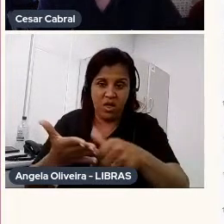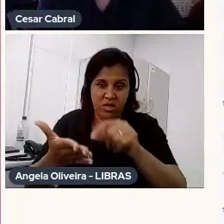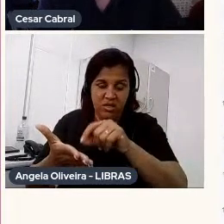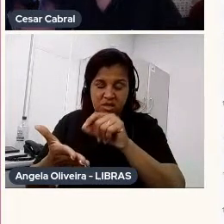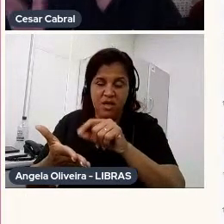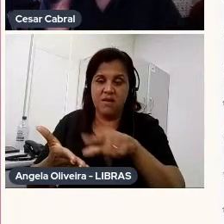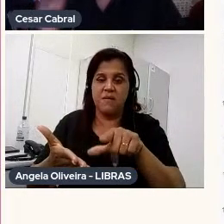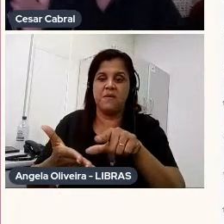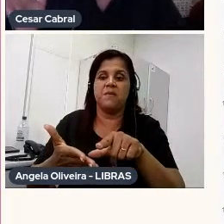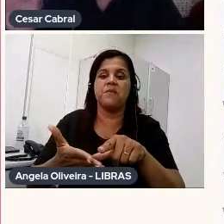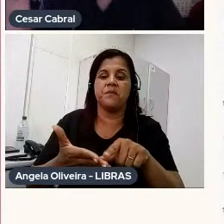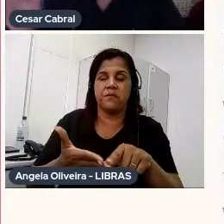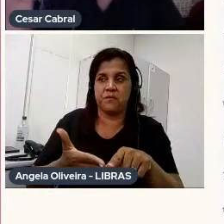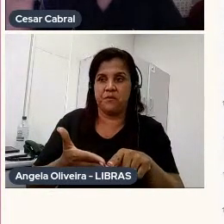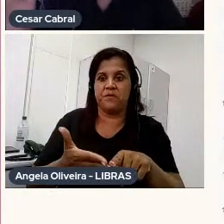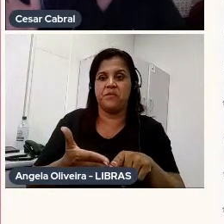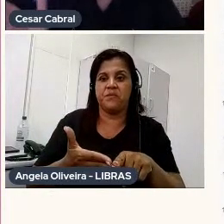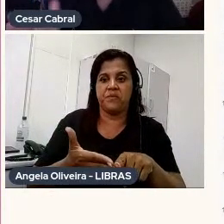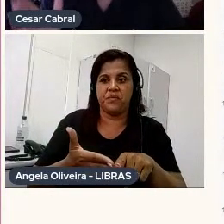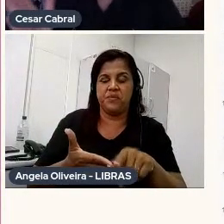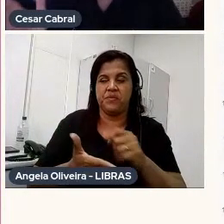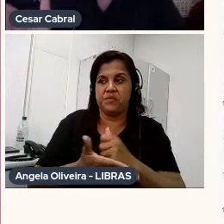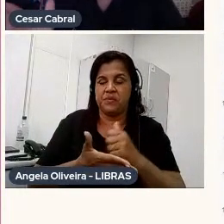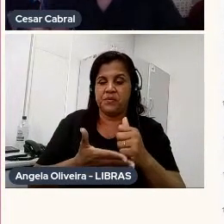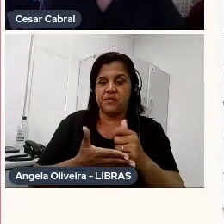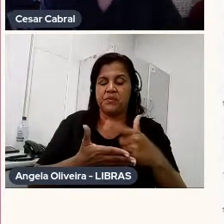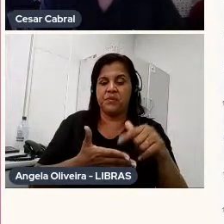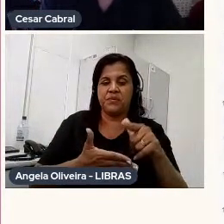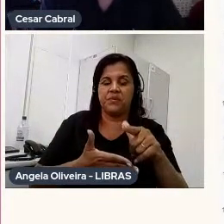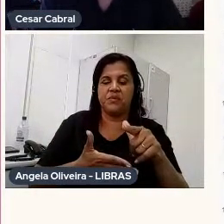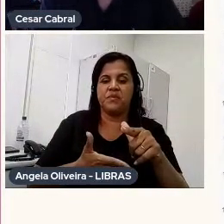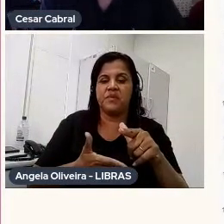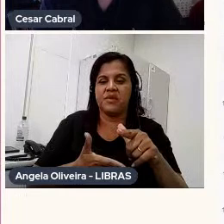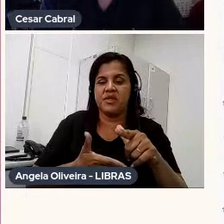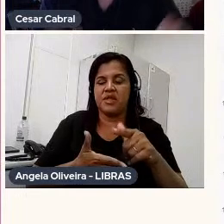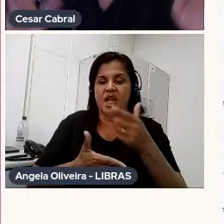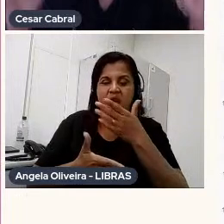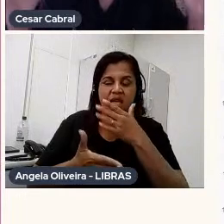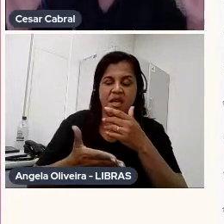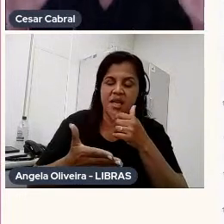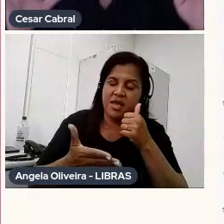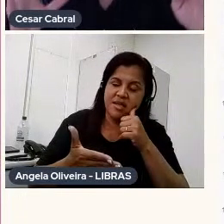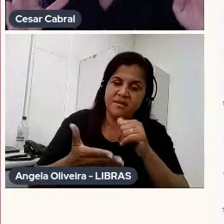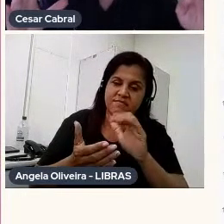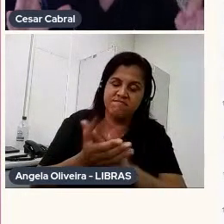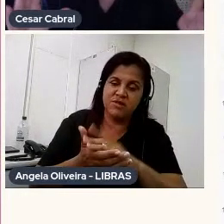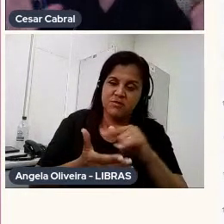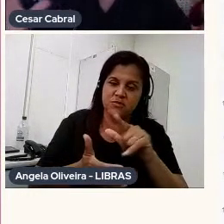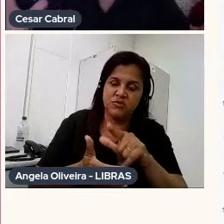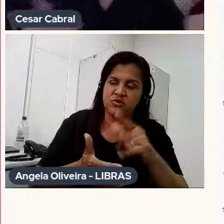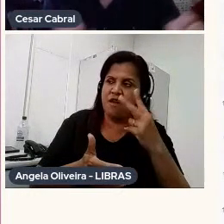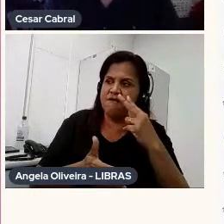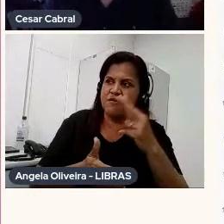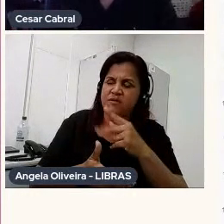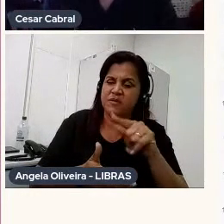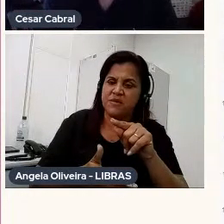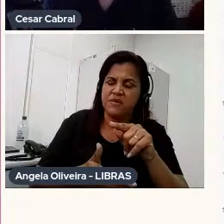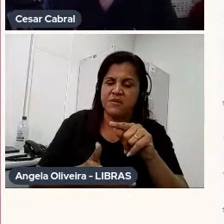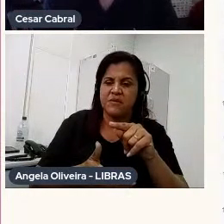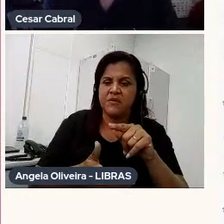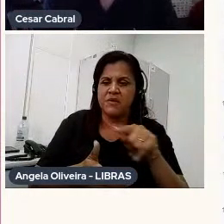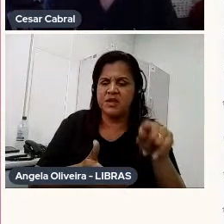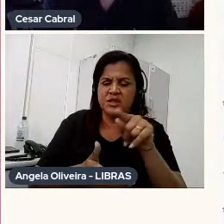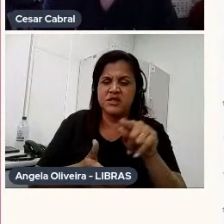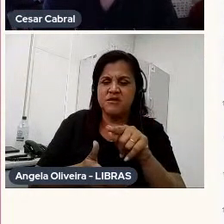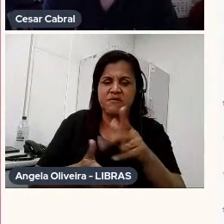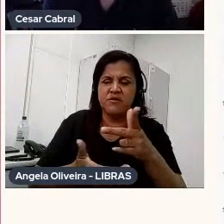e eu tava, a Carla, minha esposa, é documentarista, ela virou assim, pô, por que que você não fecha essa história e